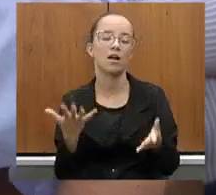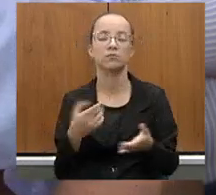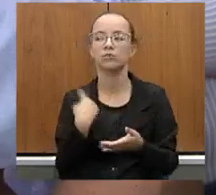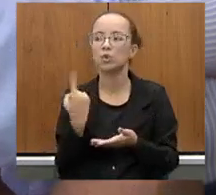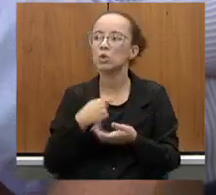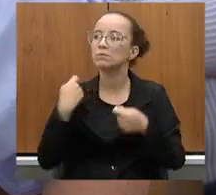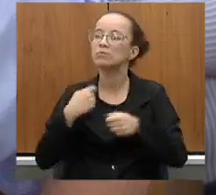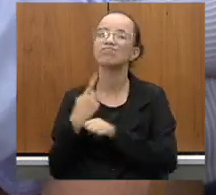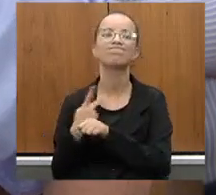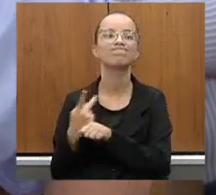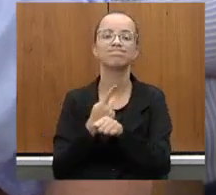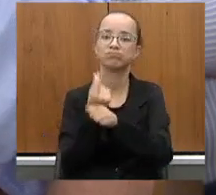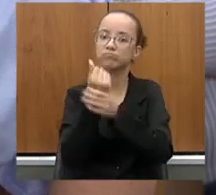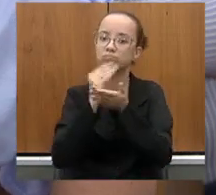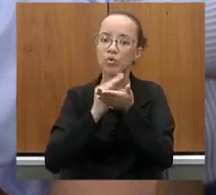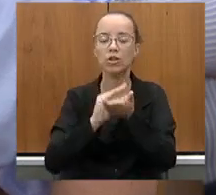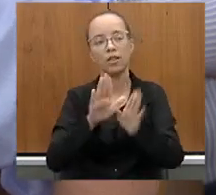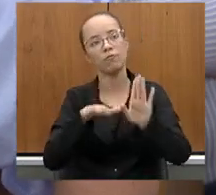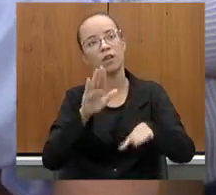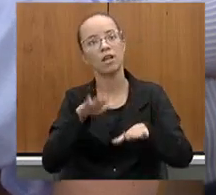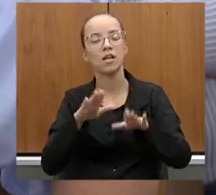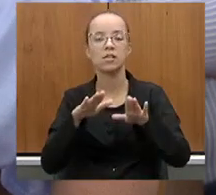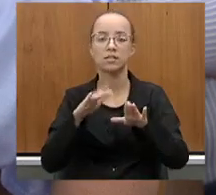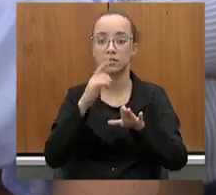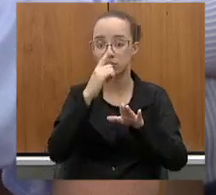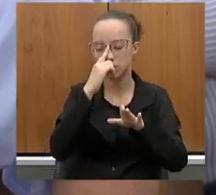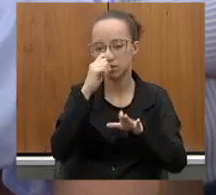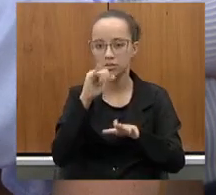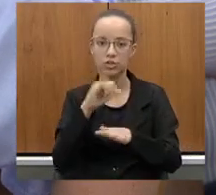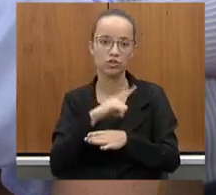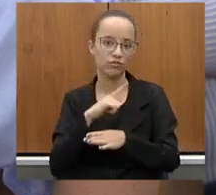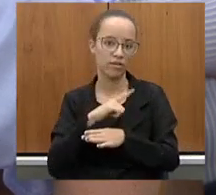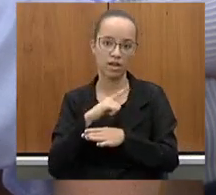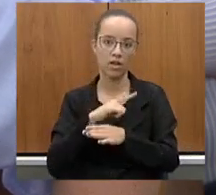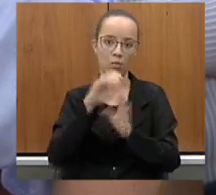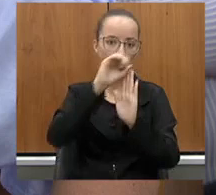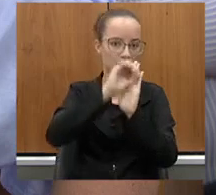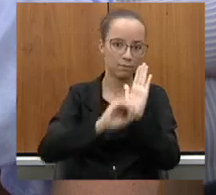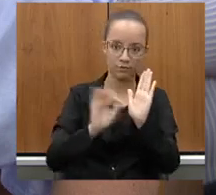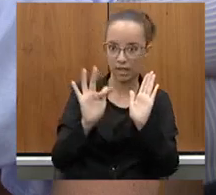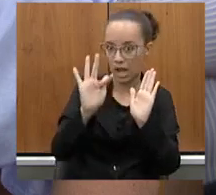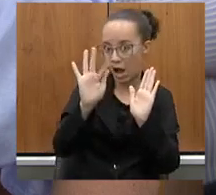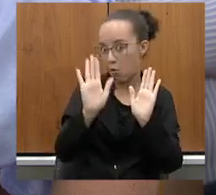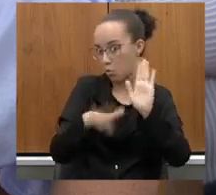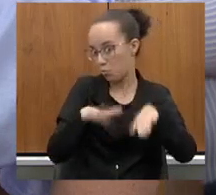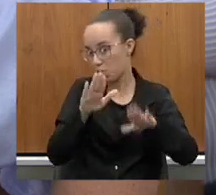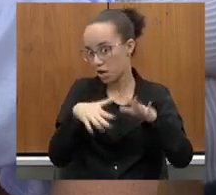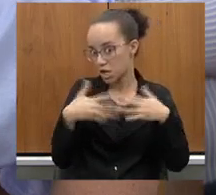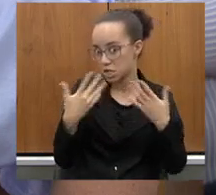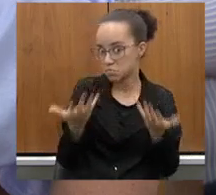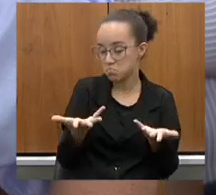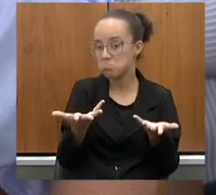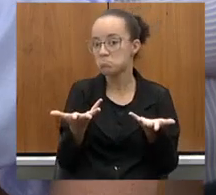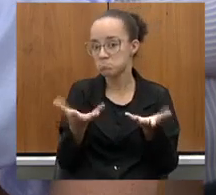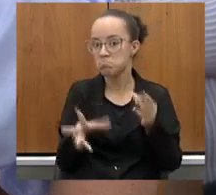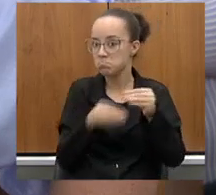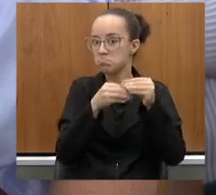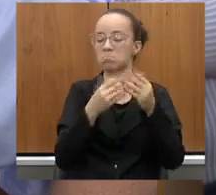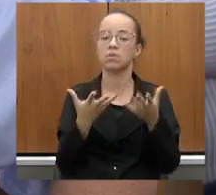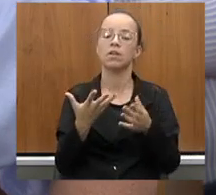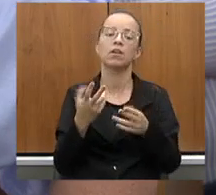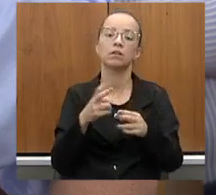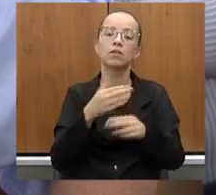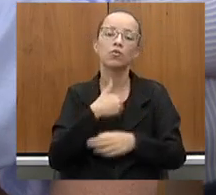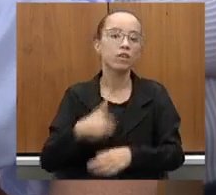recurso, talvez aí, se houver espaço no orçamento federal, para que o governo federal